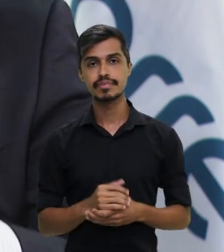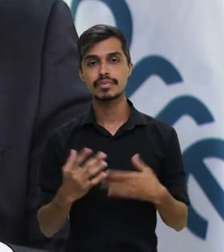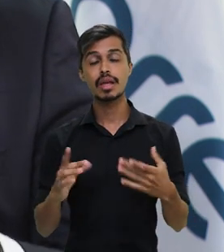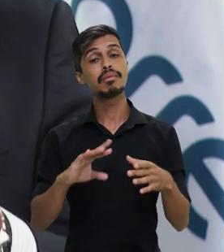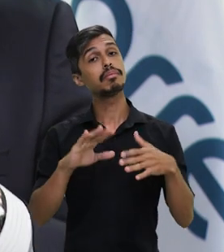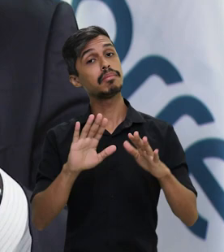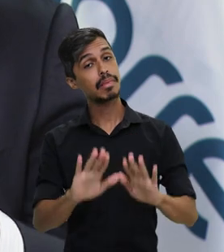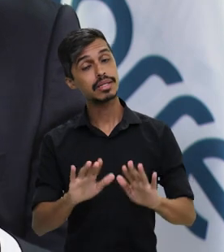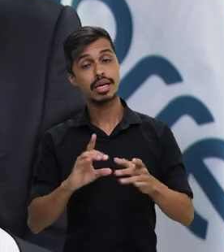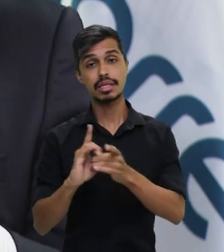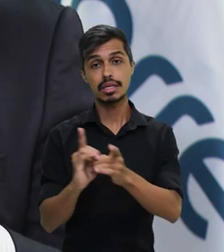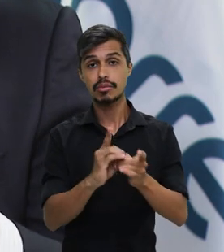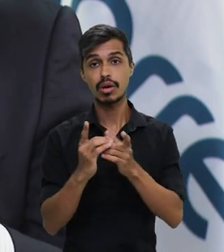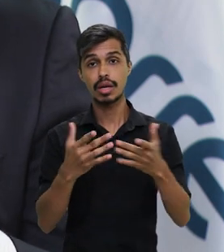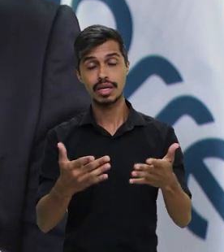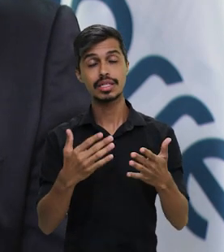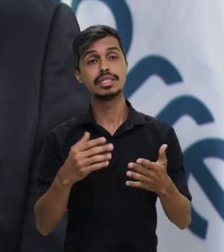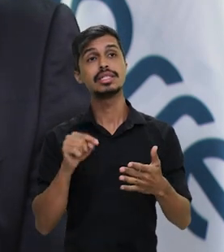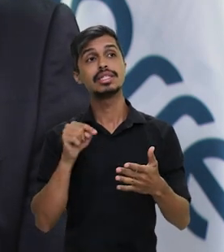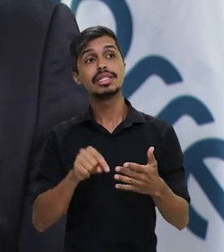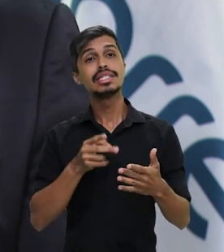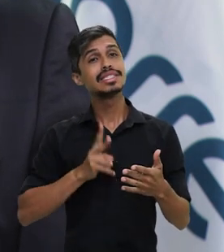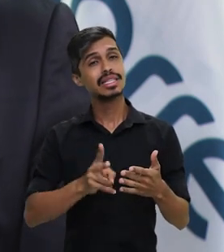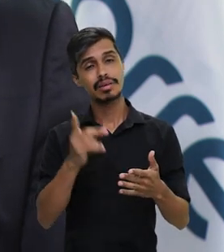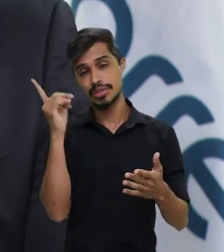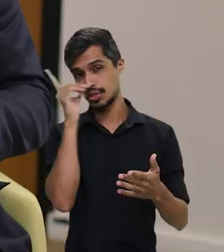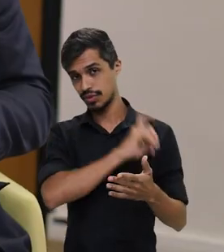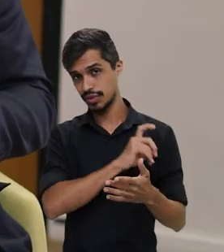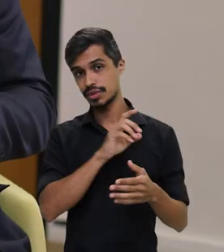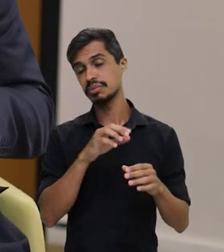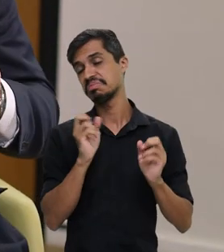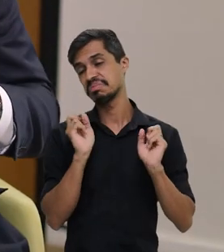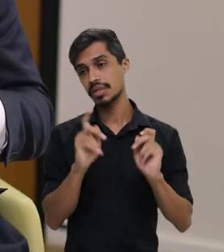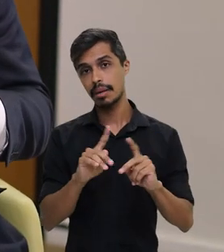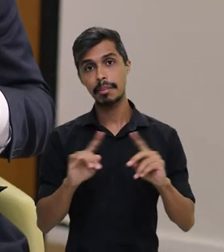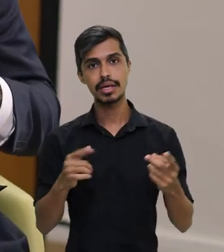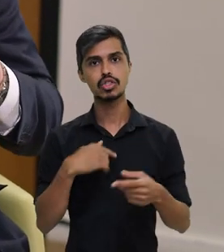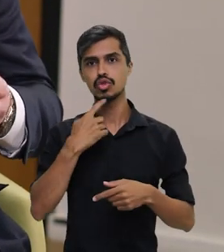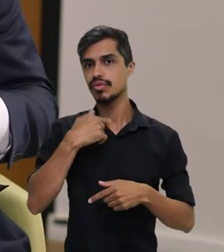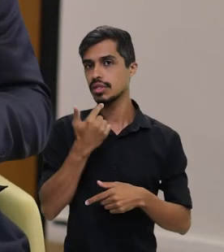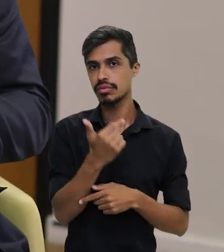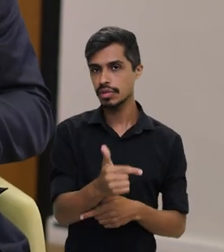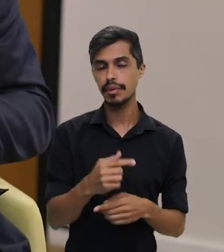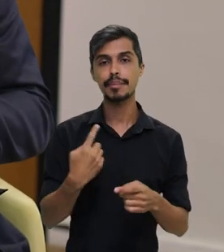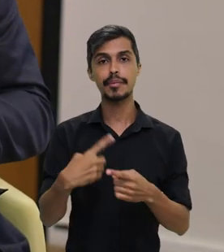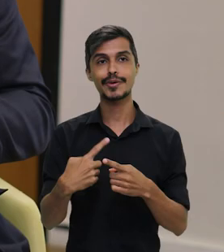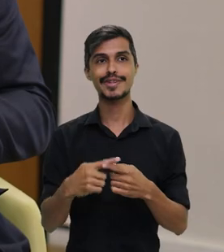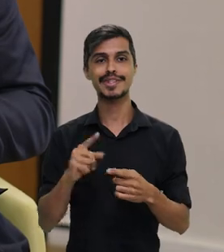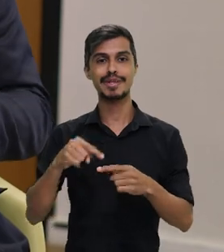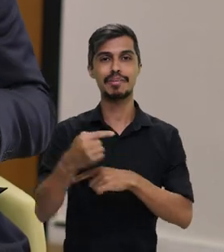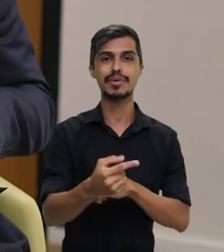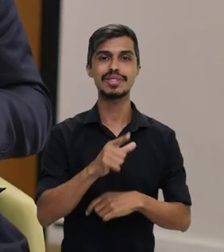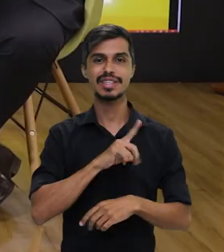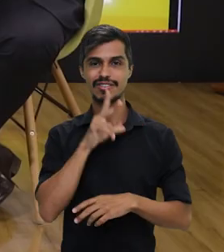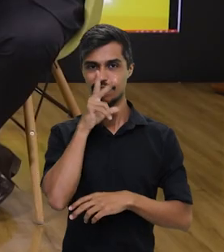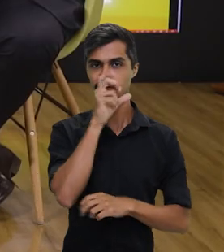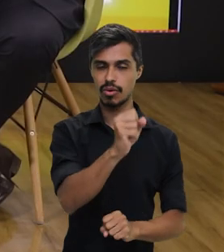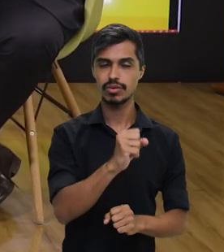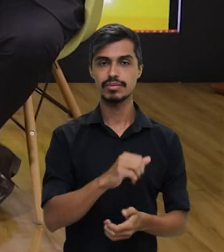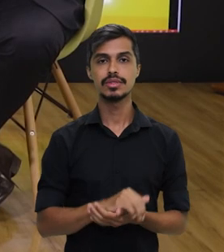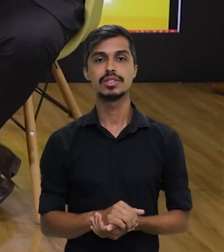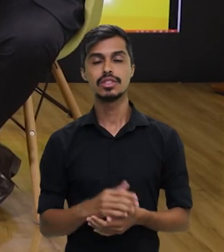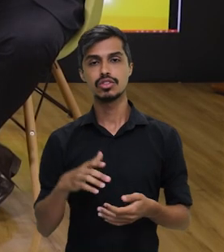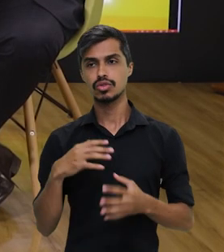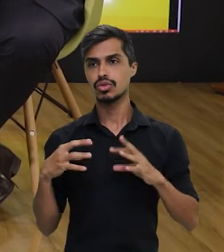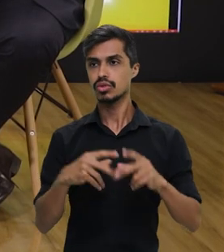A democracia, o debate, ele sempre dá trabalho, mas eu não tenho dúvida nenhuma que a gente sai muito fortalecido desse processo. Todo mundo sai hoje